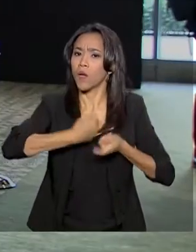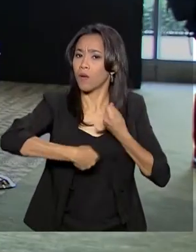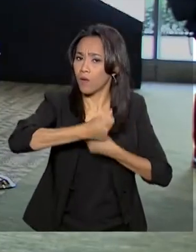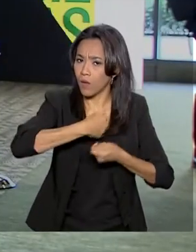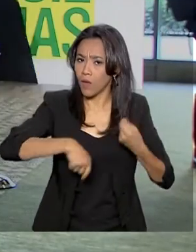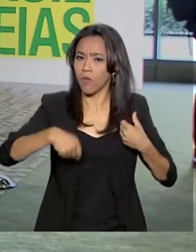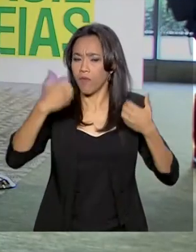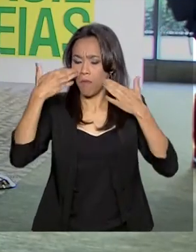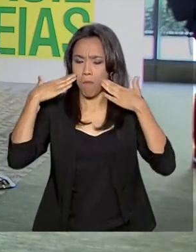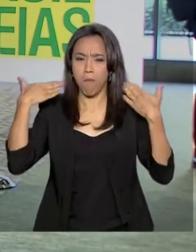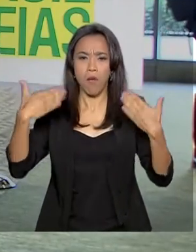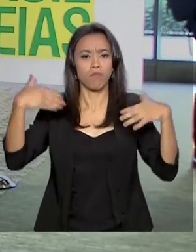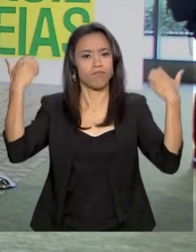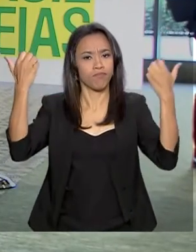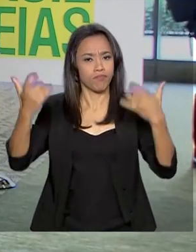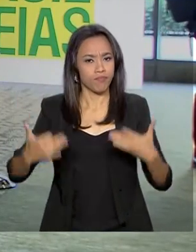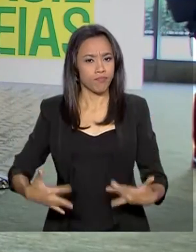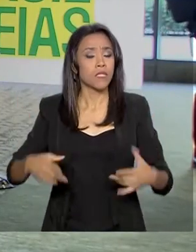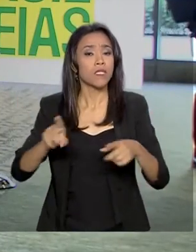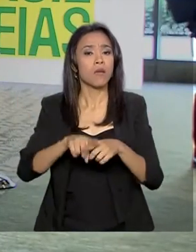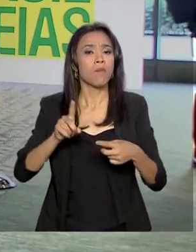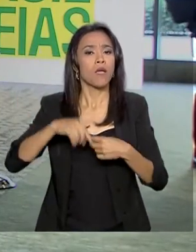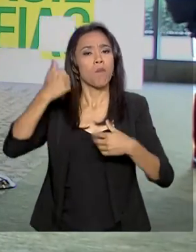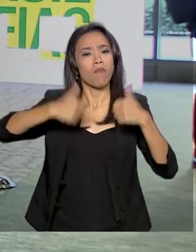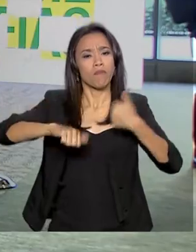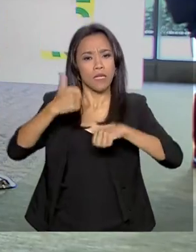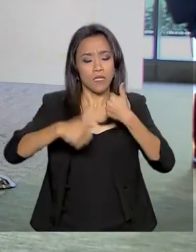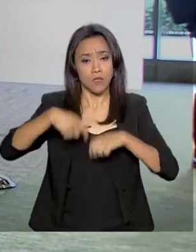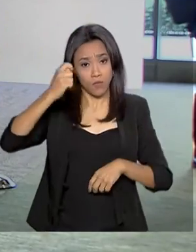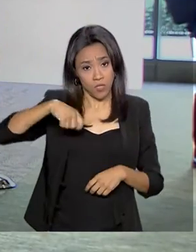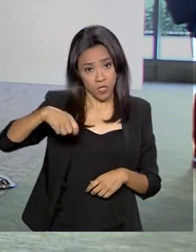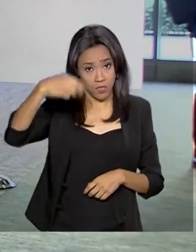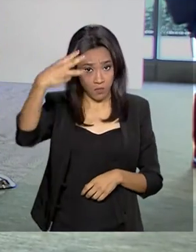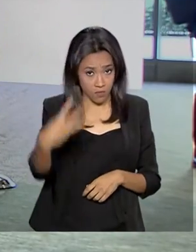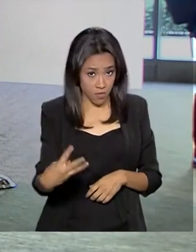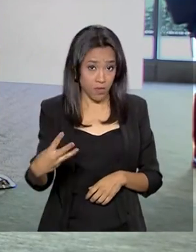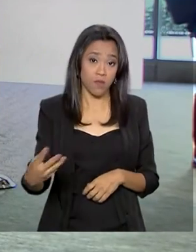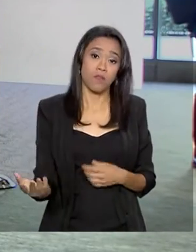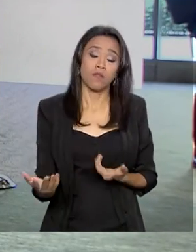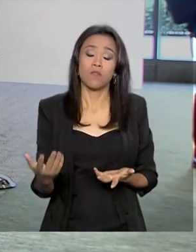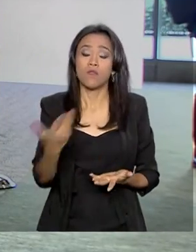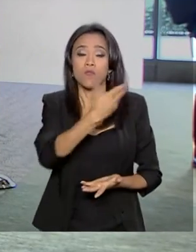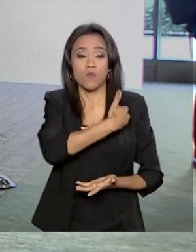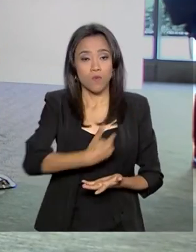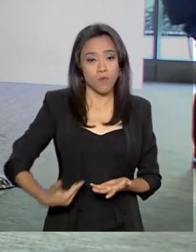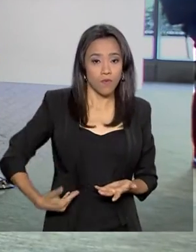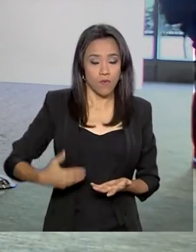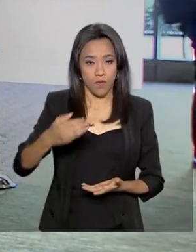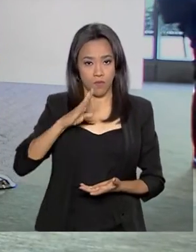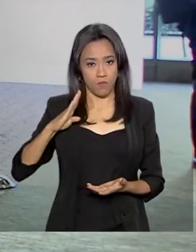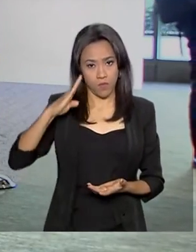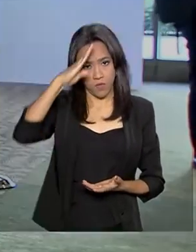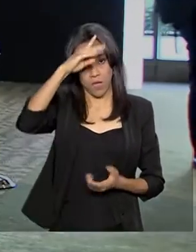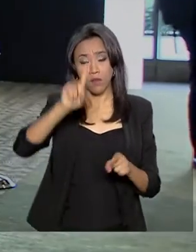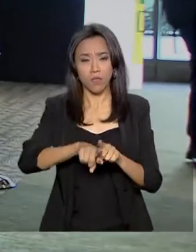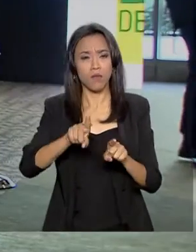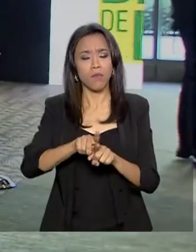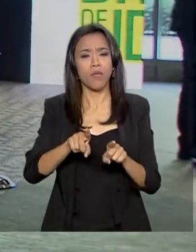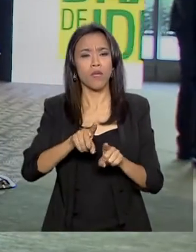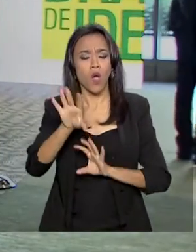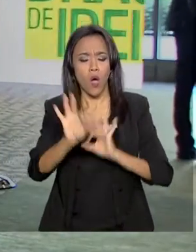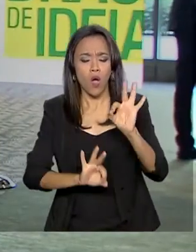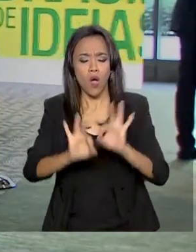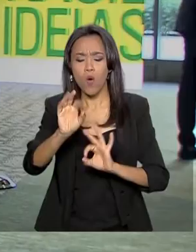balanço sobre os primeiros meses do governo do presidente Jair Bolsonaro e fazer projeções para os principais desafios